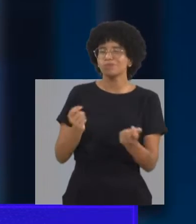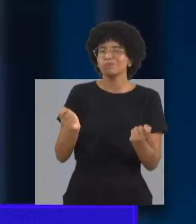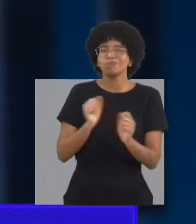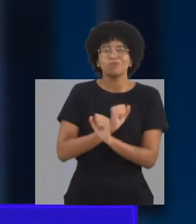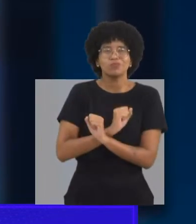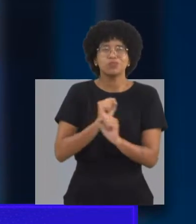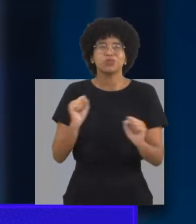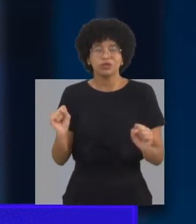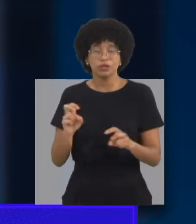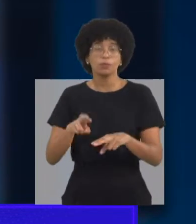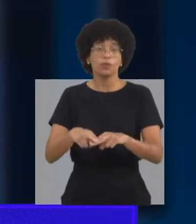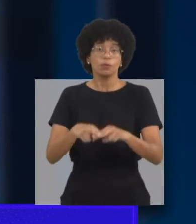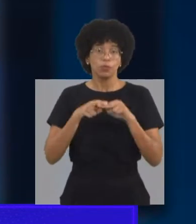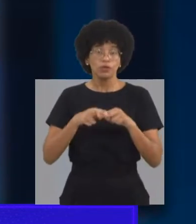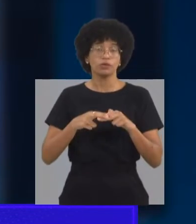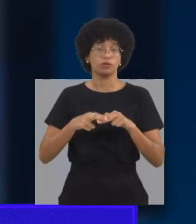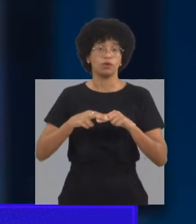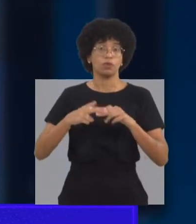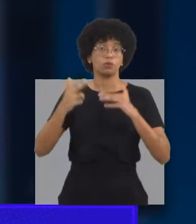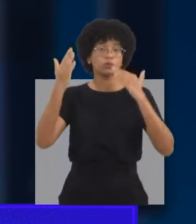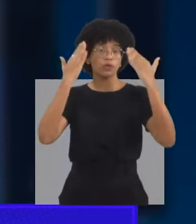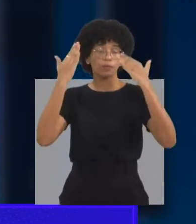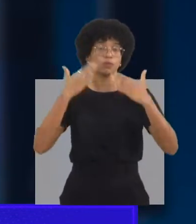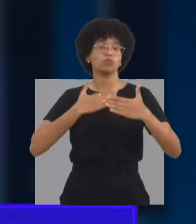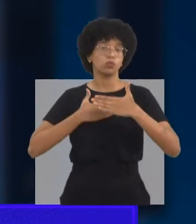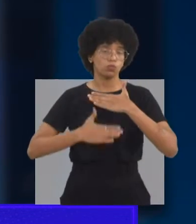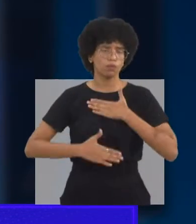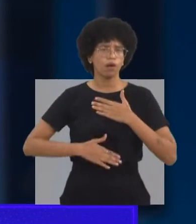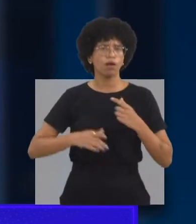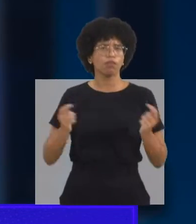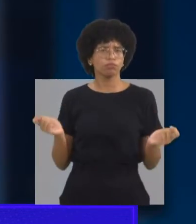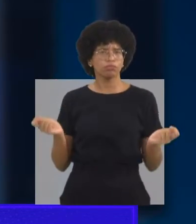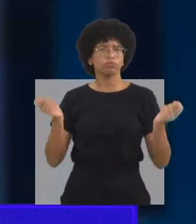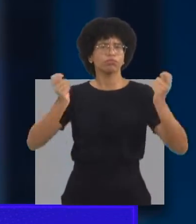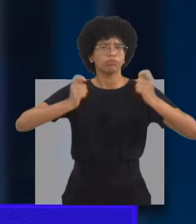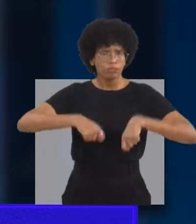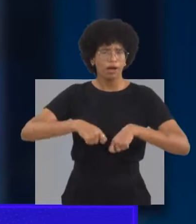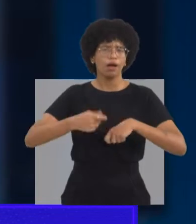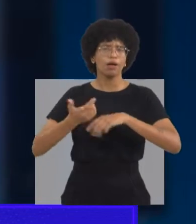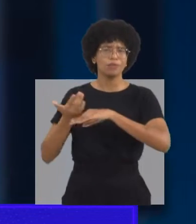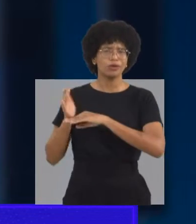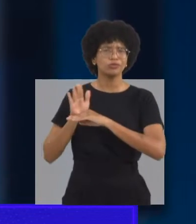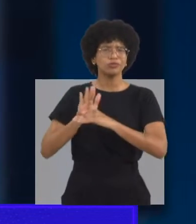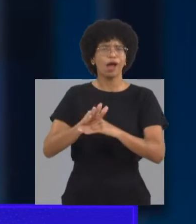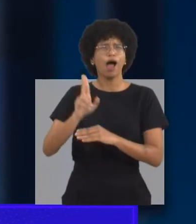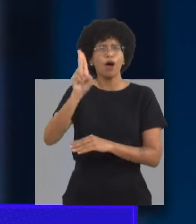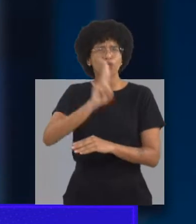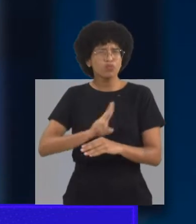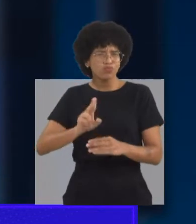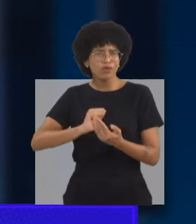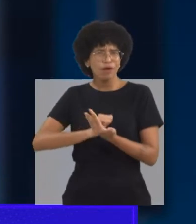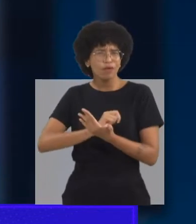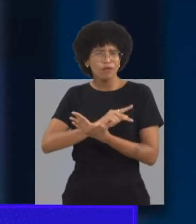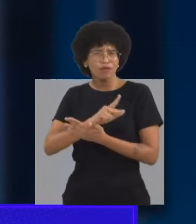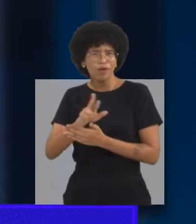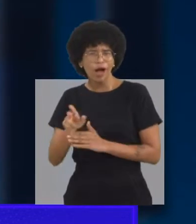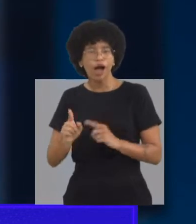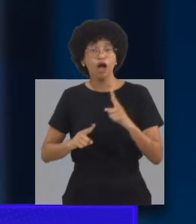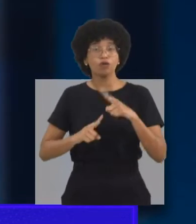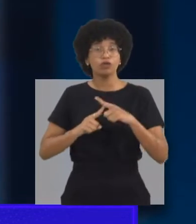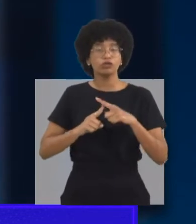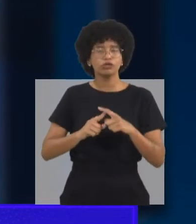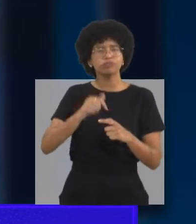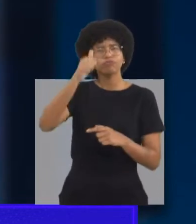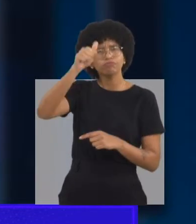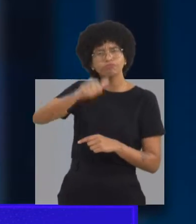consegue resolver essas situações, ela não consegue estar num período escolar da idade e acompanhar